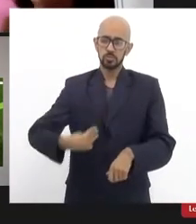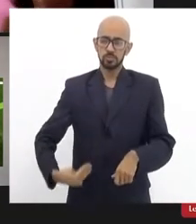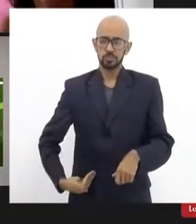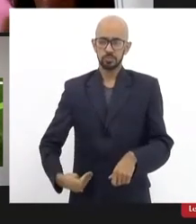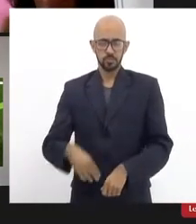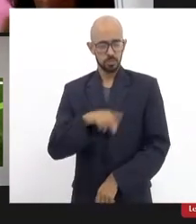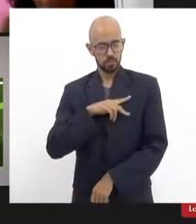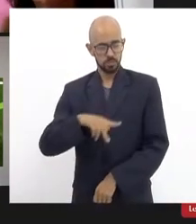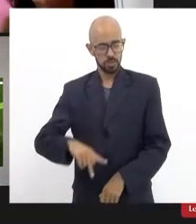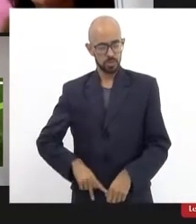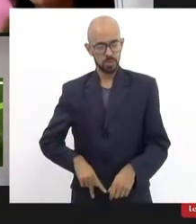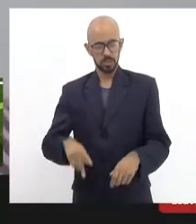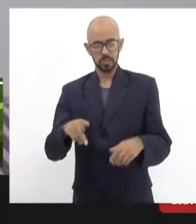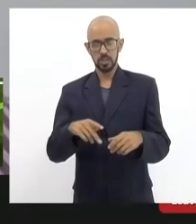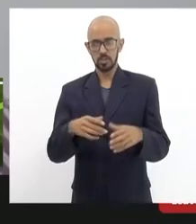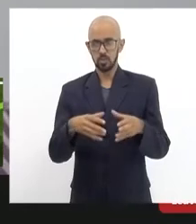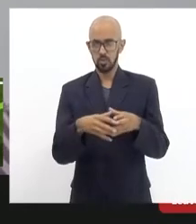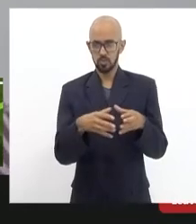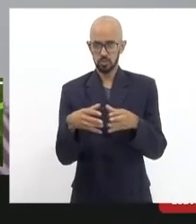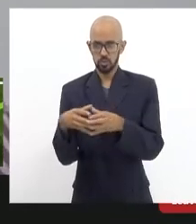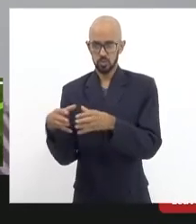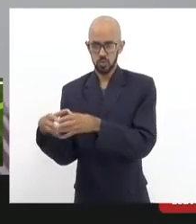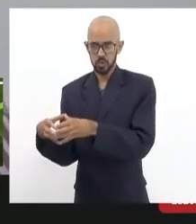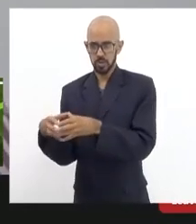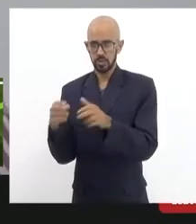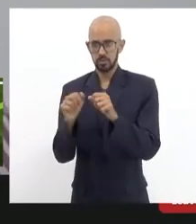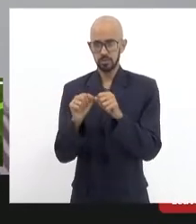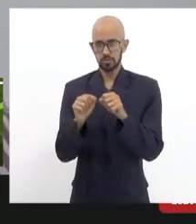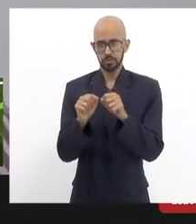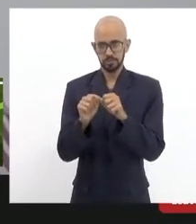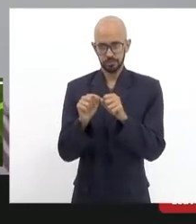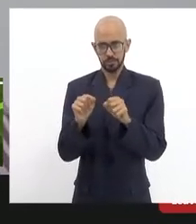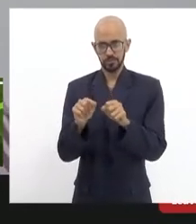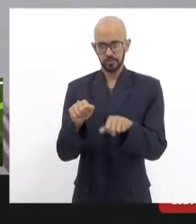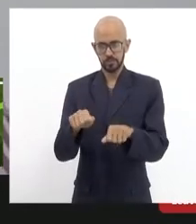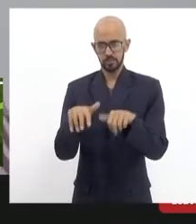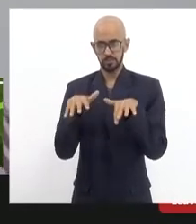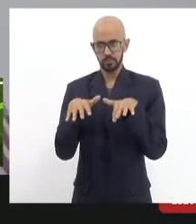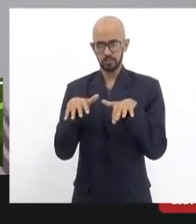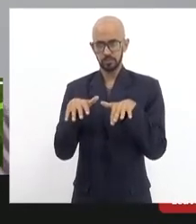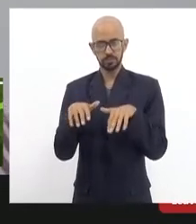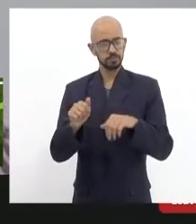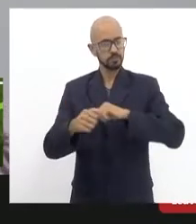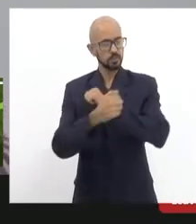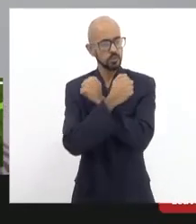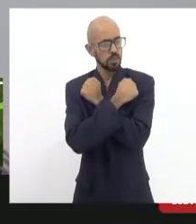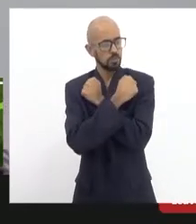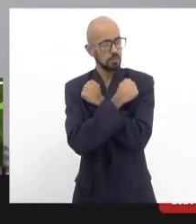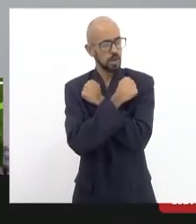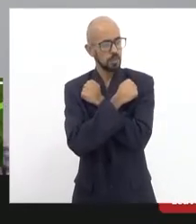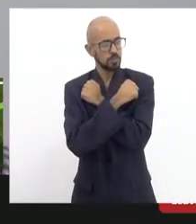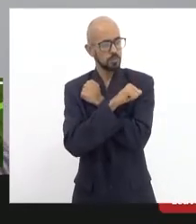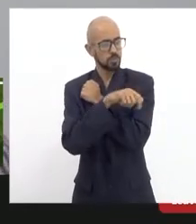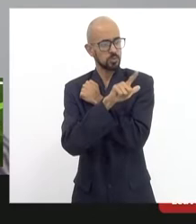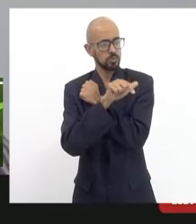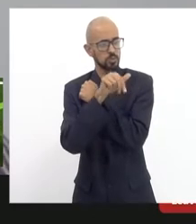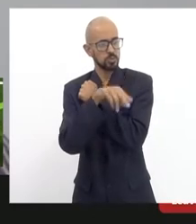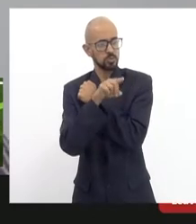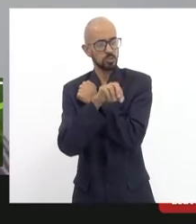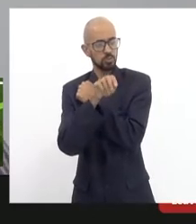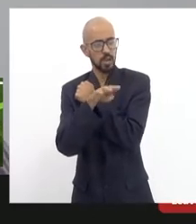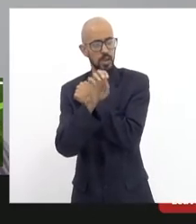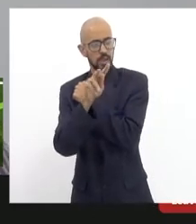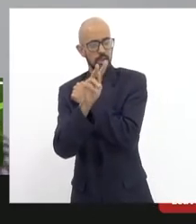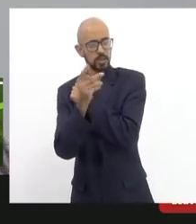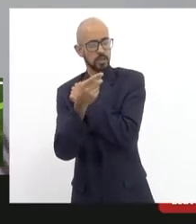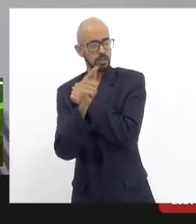comissões que promovem essa audiência manda um abraço é para os meus amigos Lindbergh Reimond Tainá e a Jandira e o Chico que